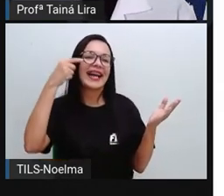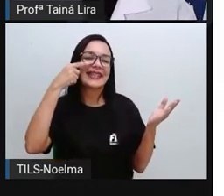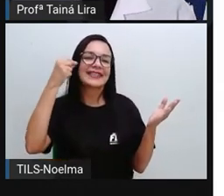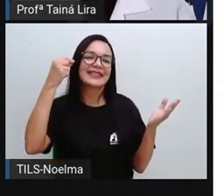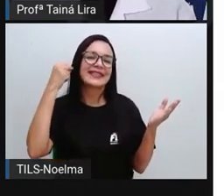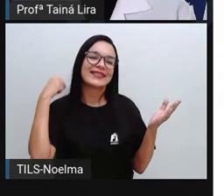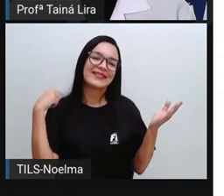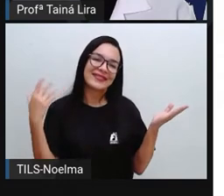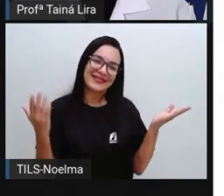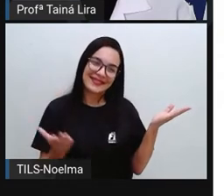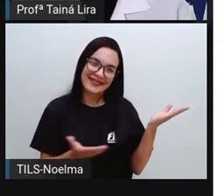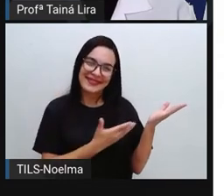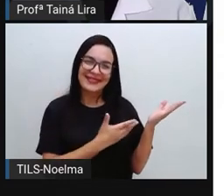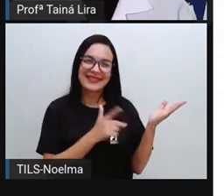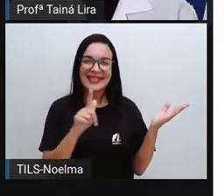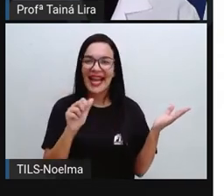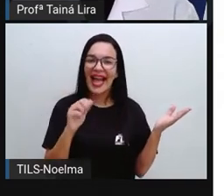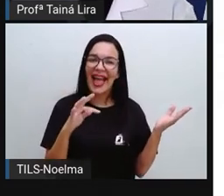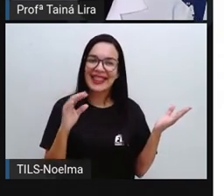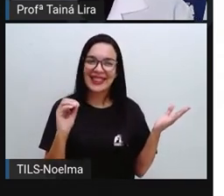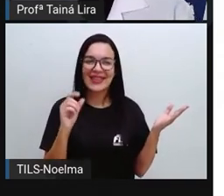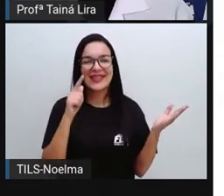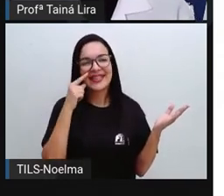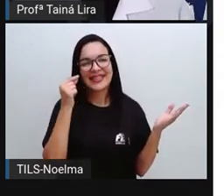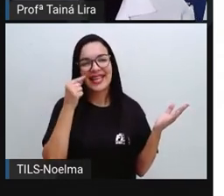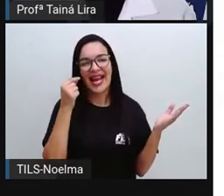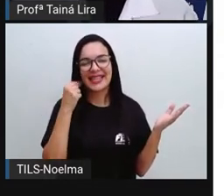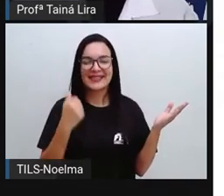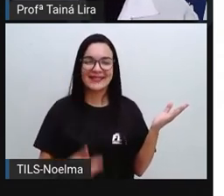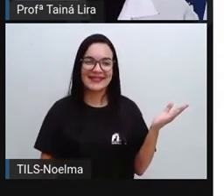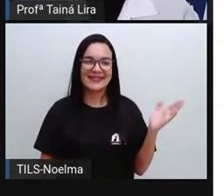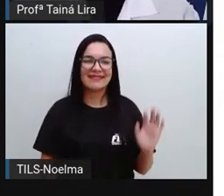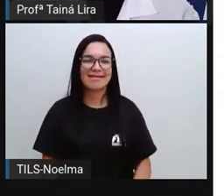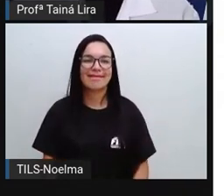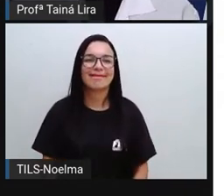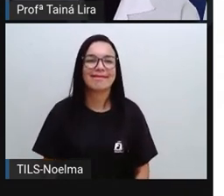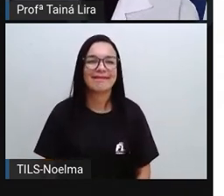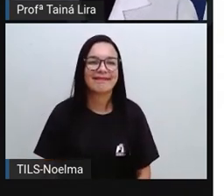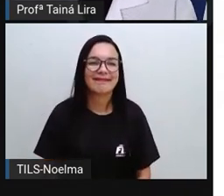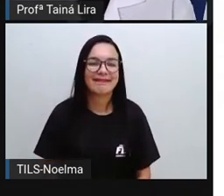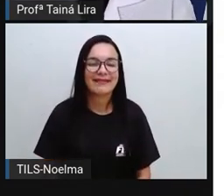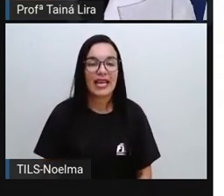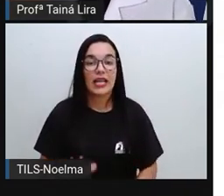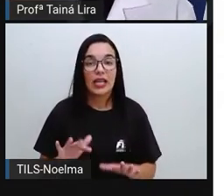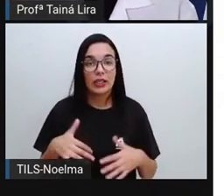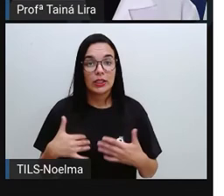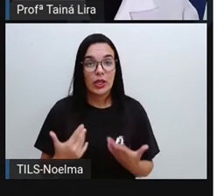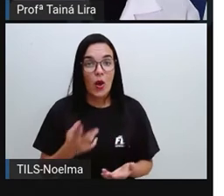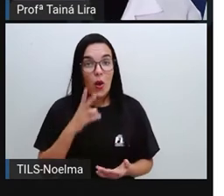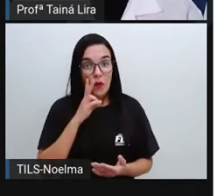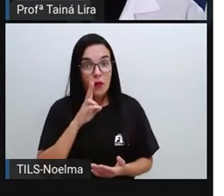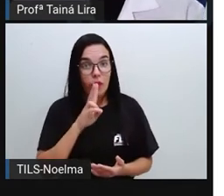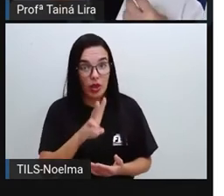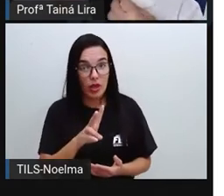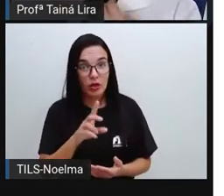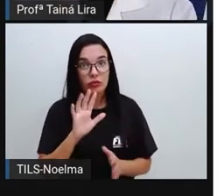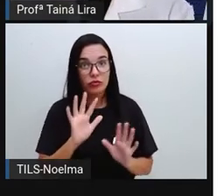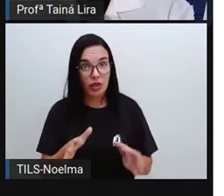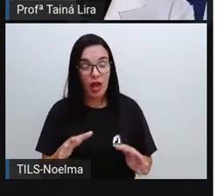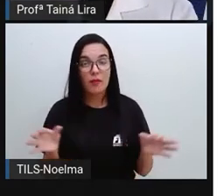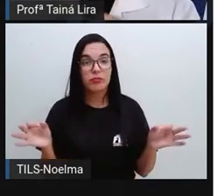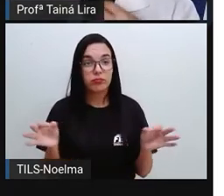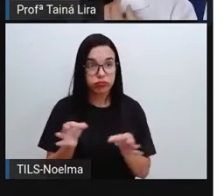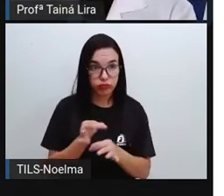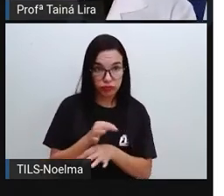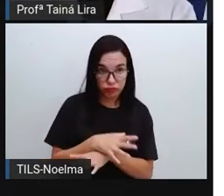sobrou aí foi o gato. Então, Ana tem um gato, tá? Então, viram que a gente resolveu aí